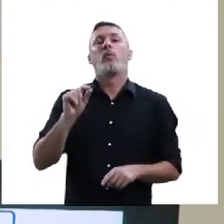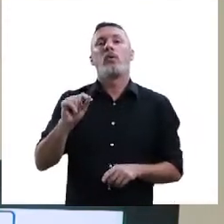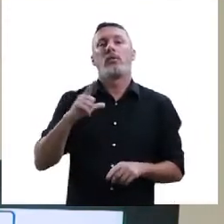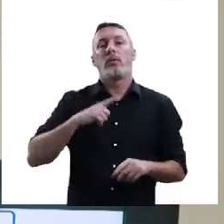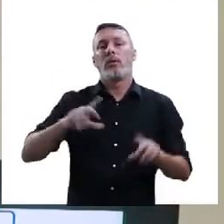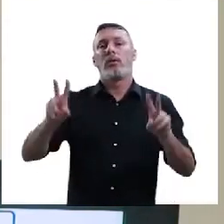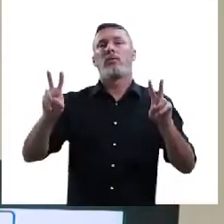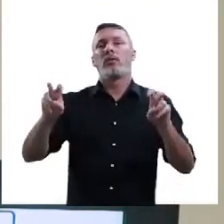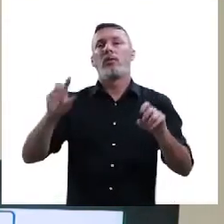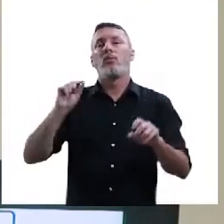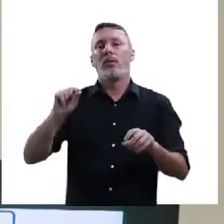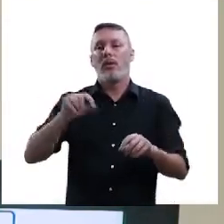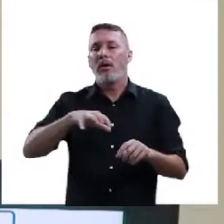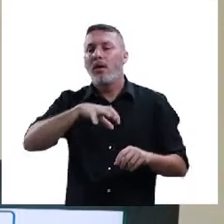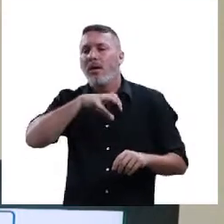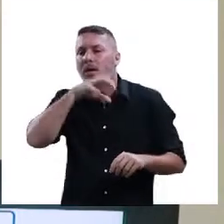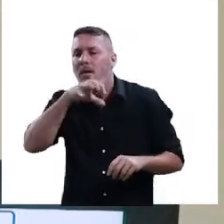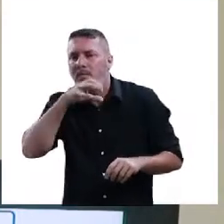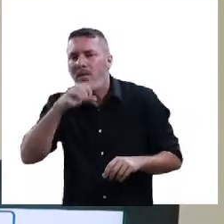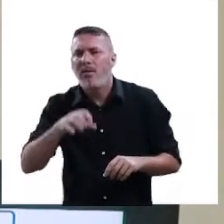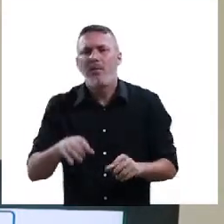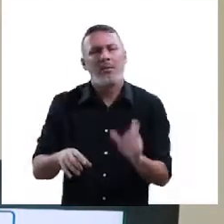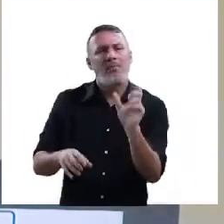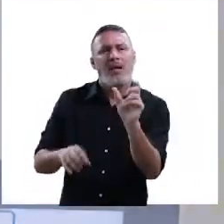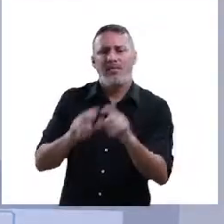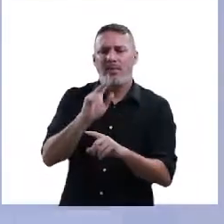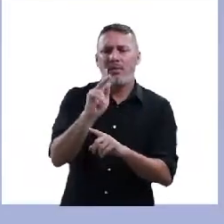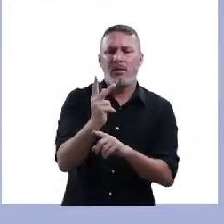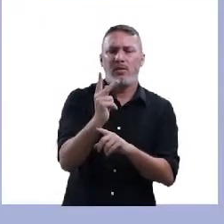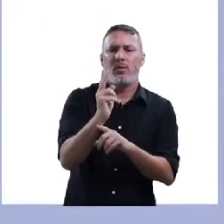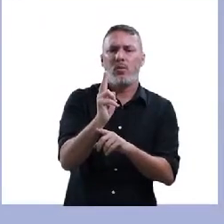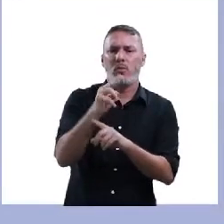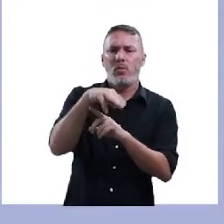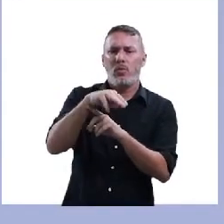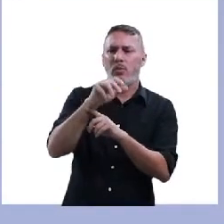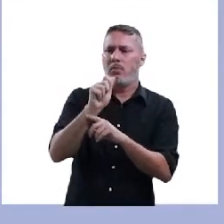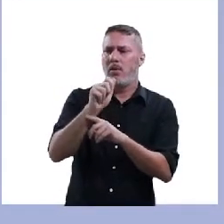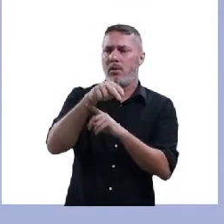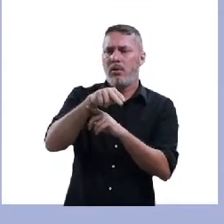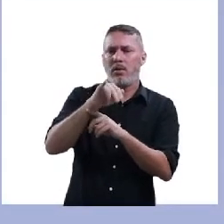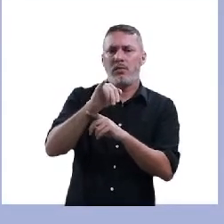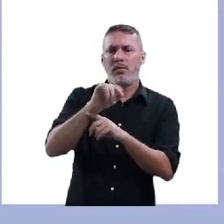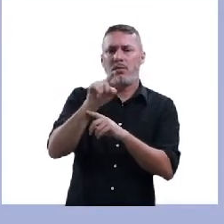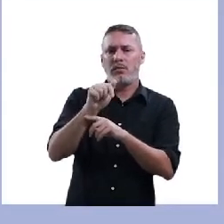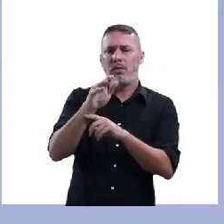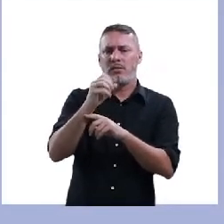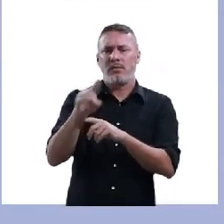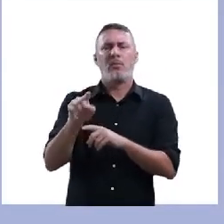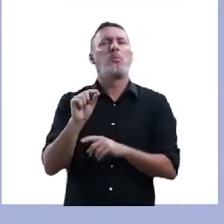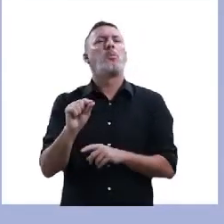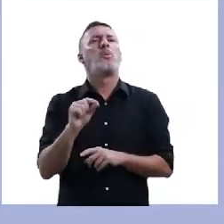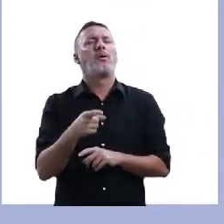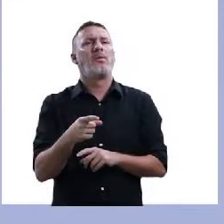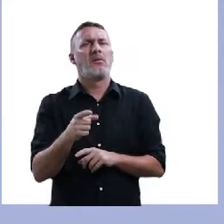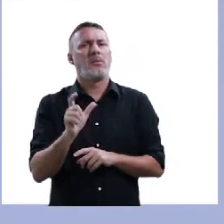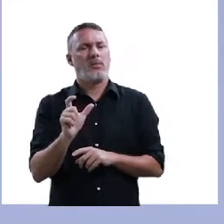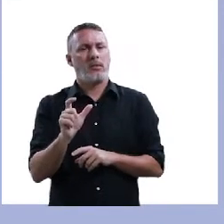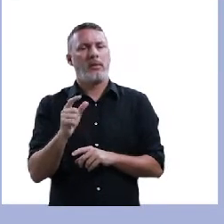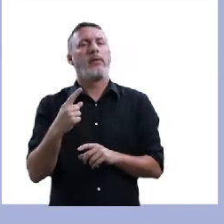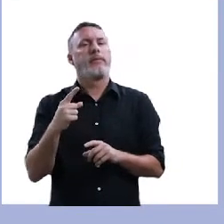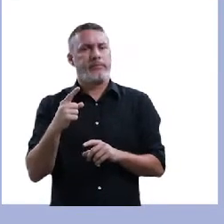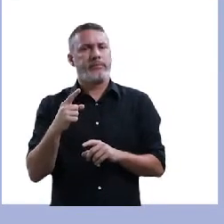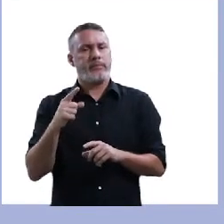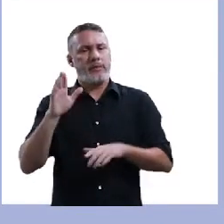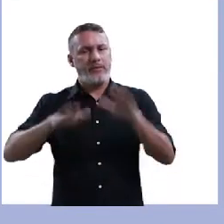é a humanização dos animais. Como assim, prof? Humanização? Sim, às vezes, as pessoas